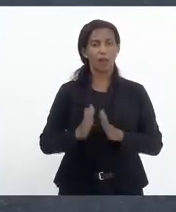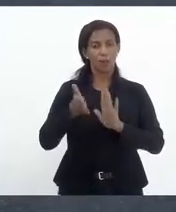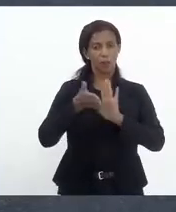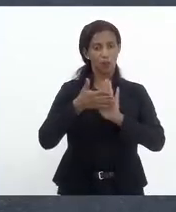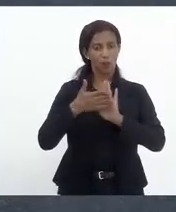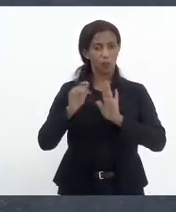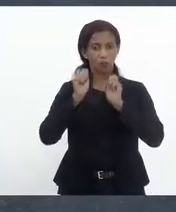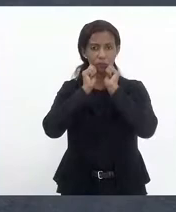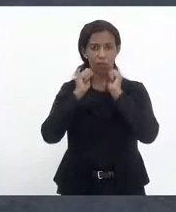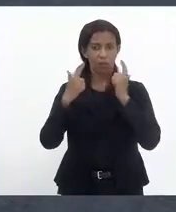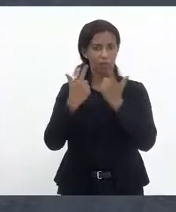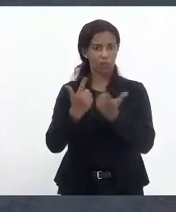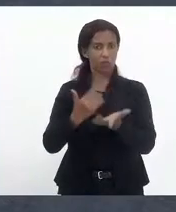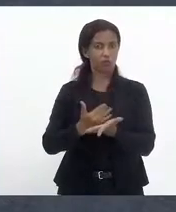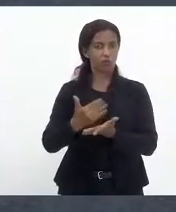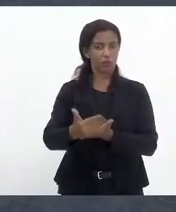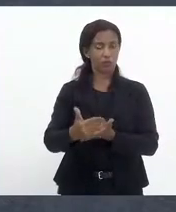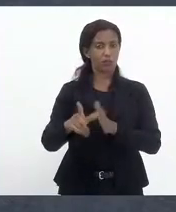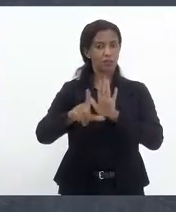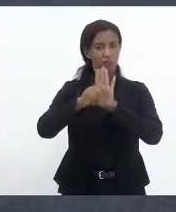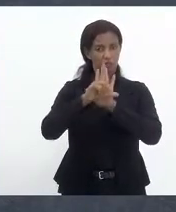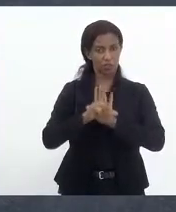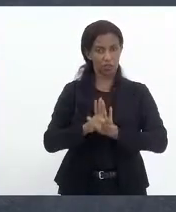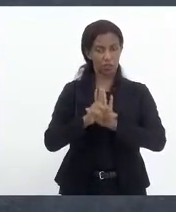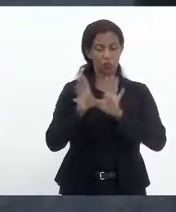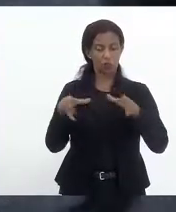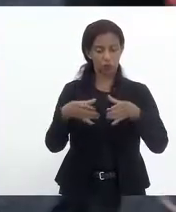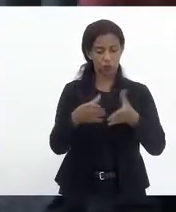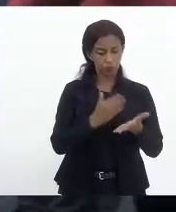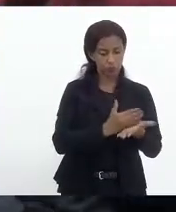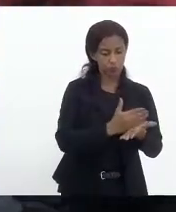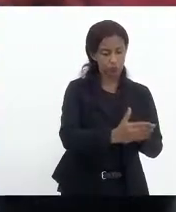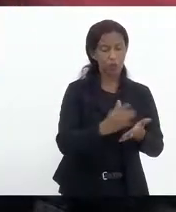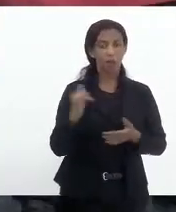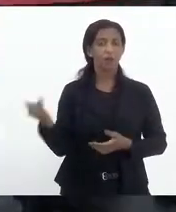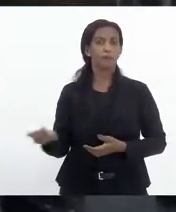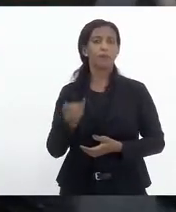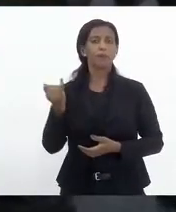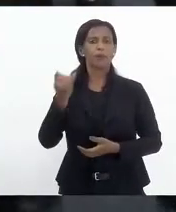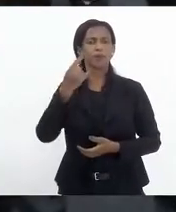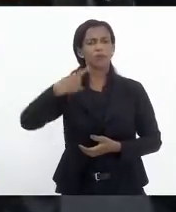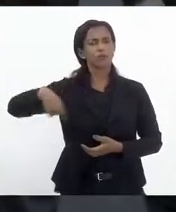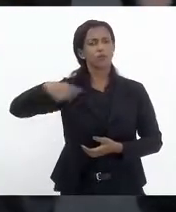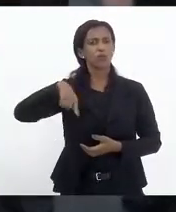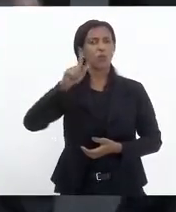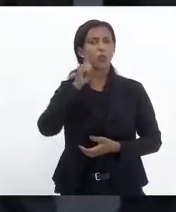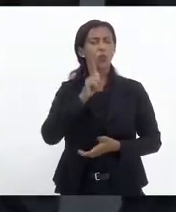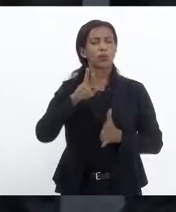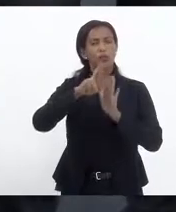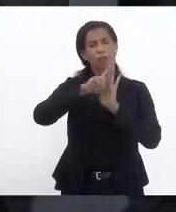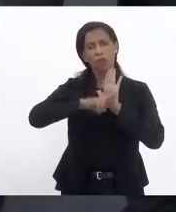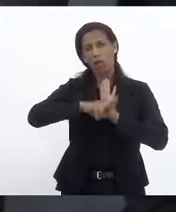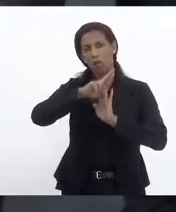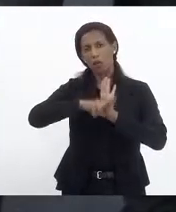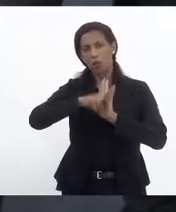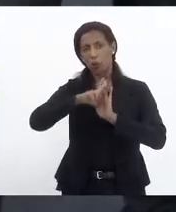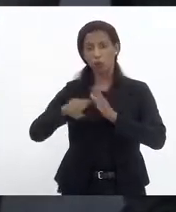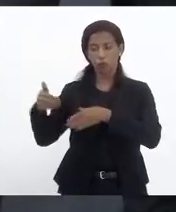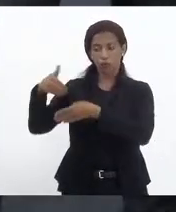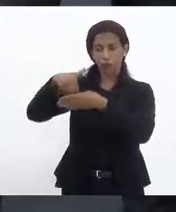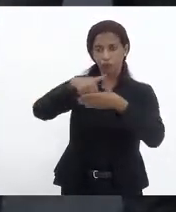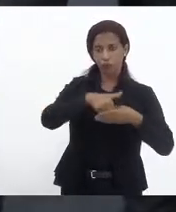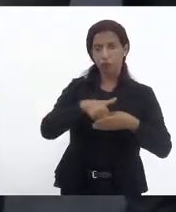aqui na Alerj no início dessa legislatura e acho que é muito importante a gente conseguir votar esse relatório para que esse